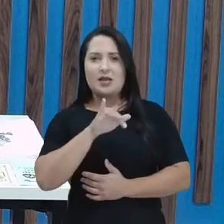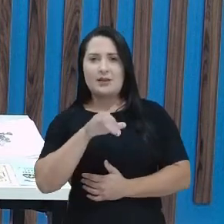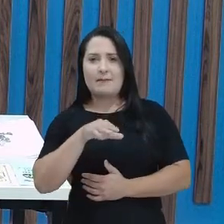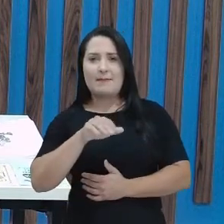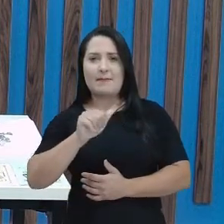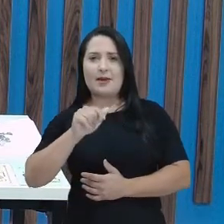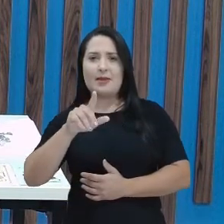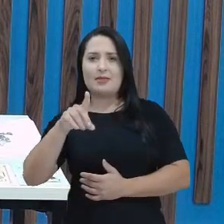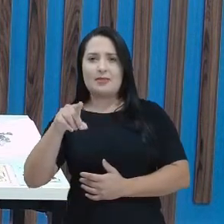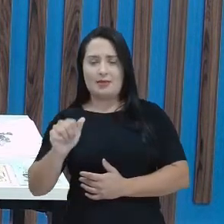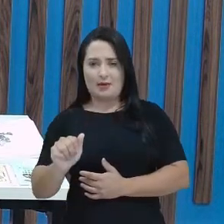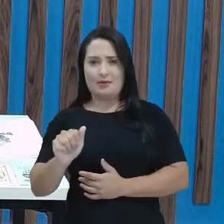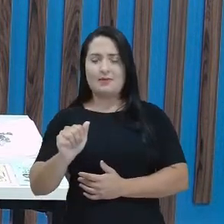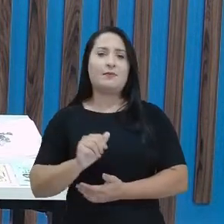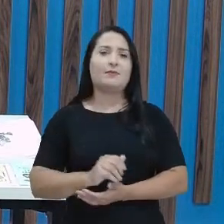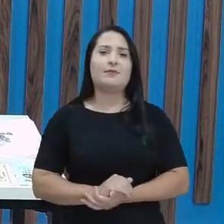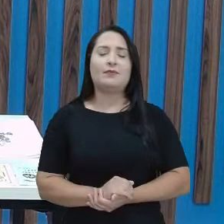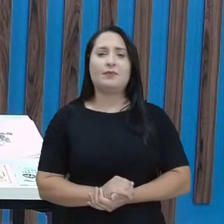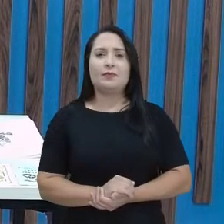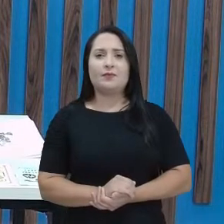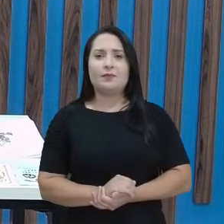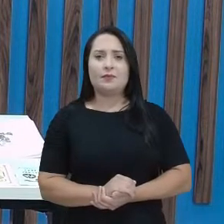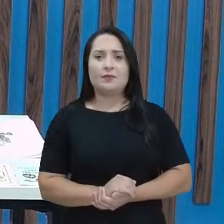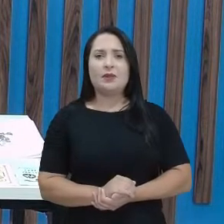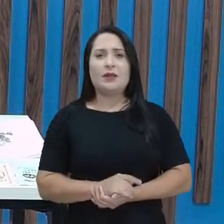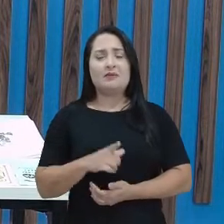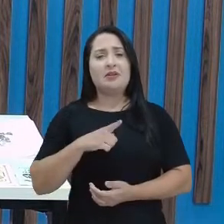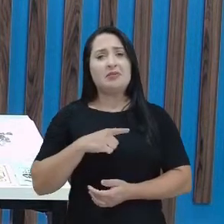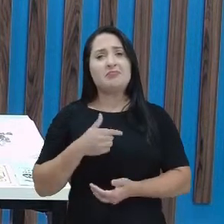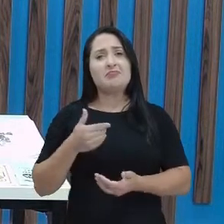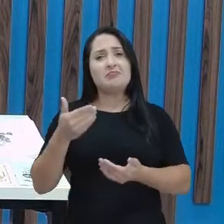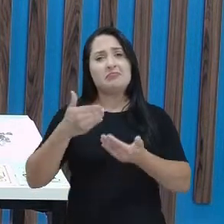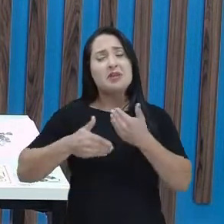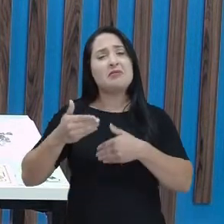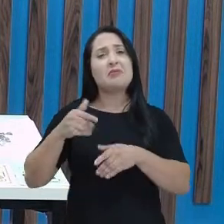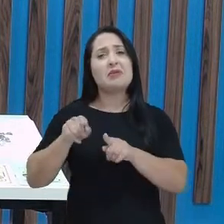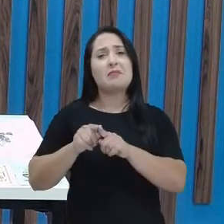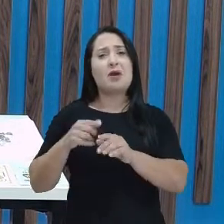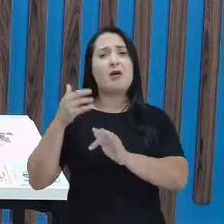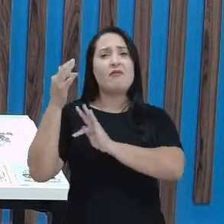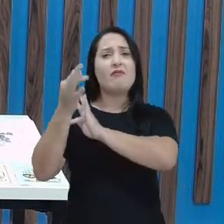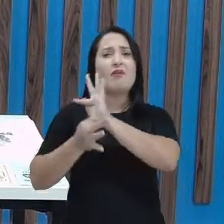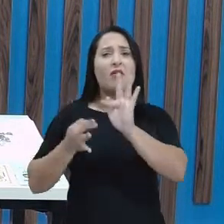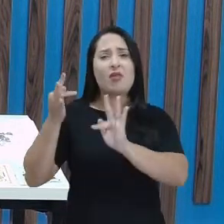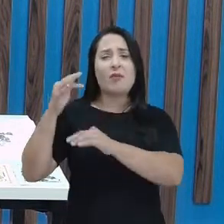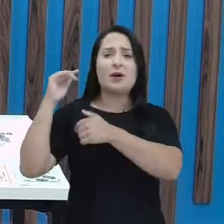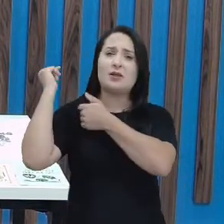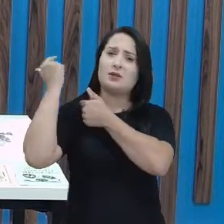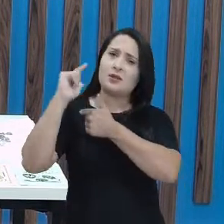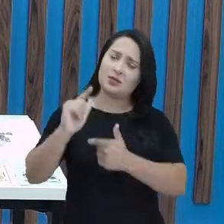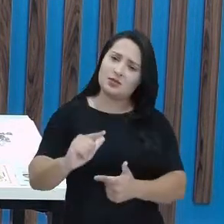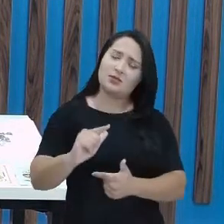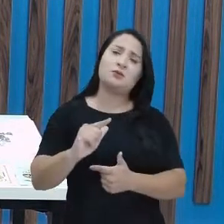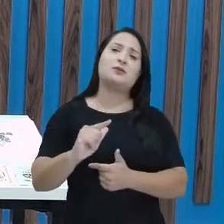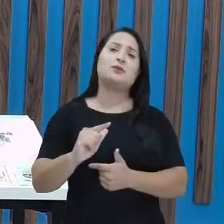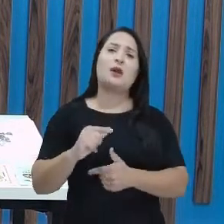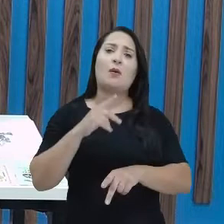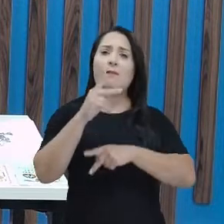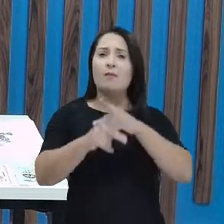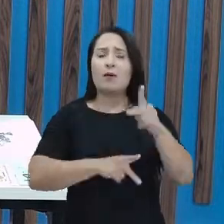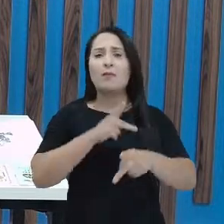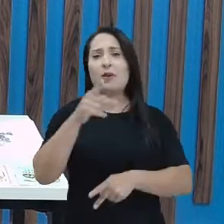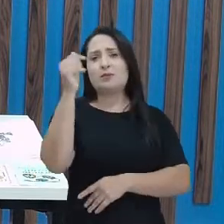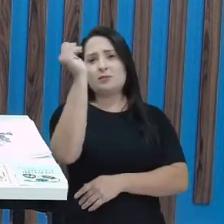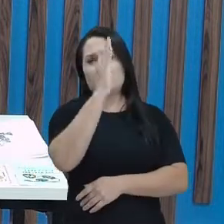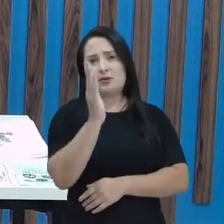tá bom? E que faz parte do nosso folclore, faz parte da nossa tradição, da tradição do povo